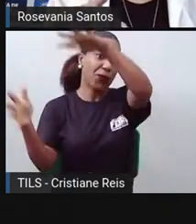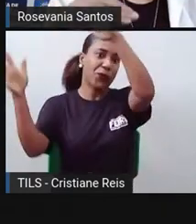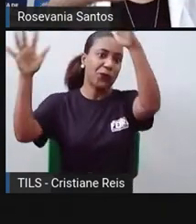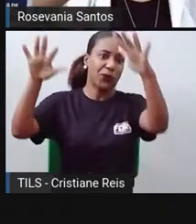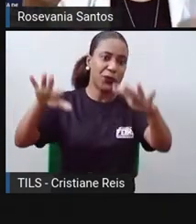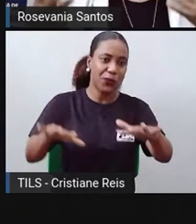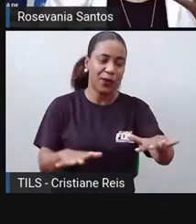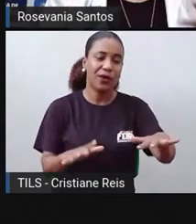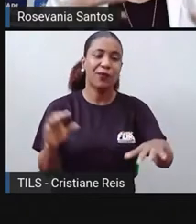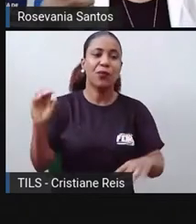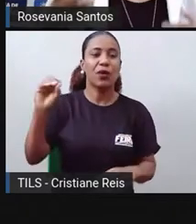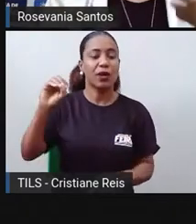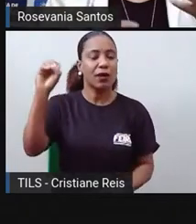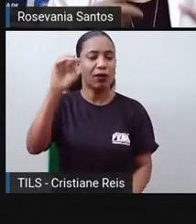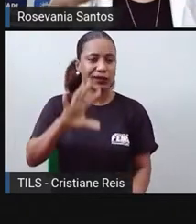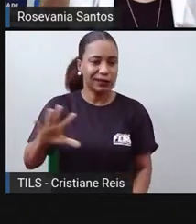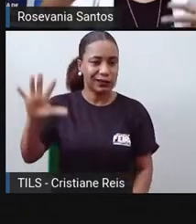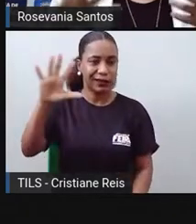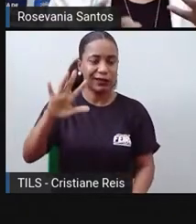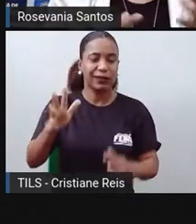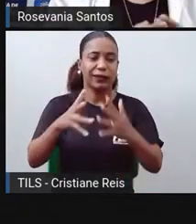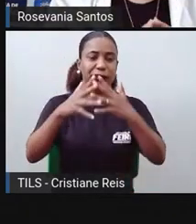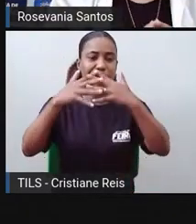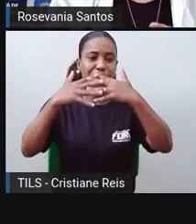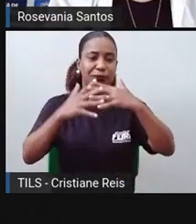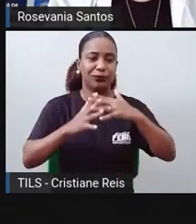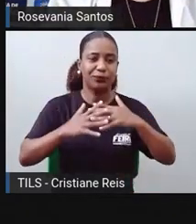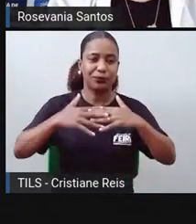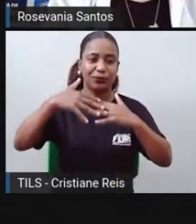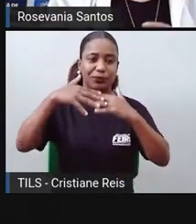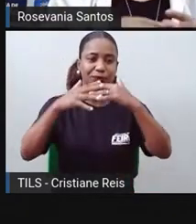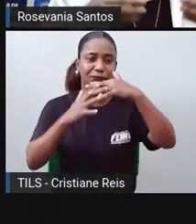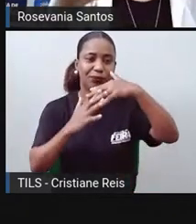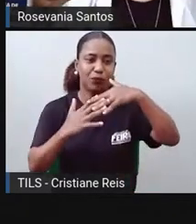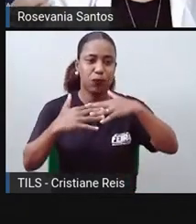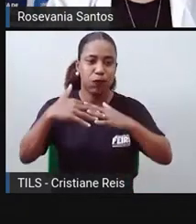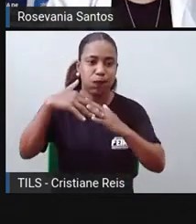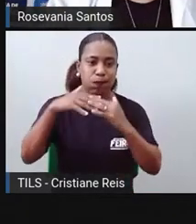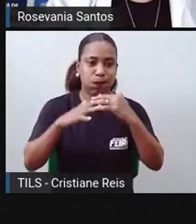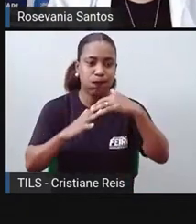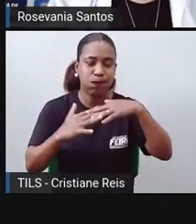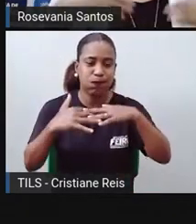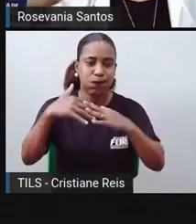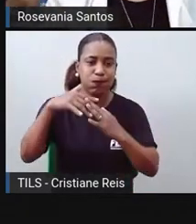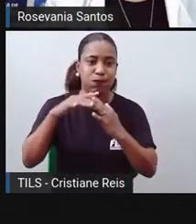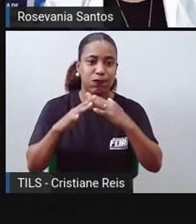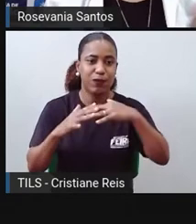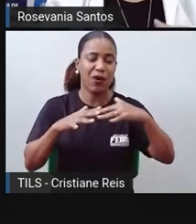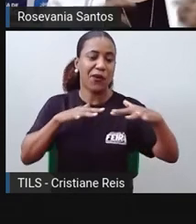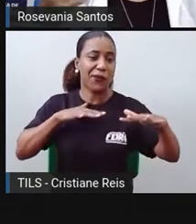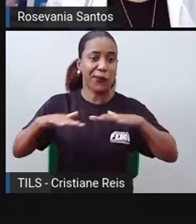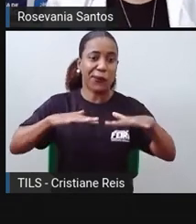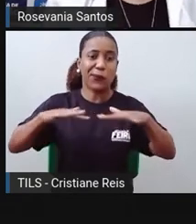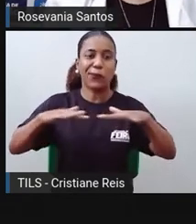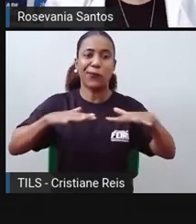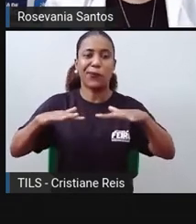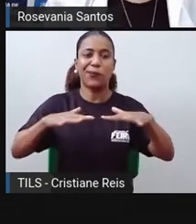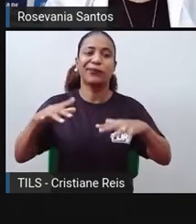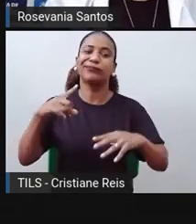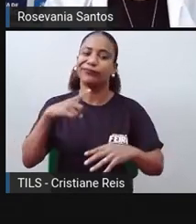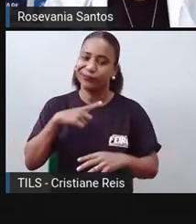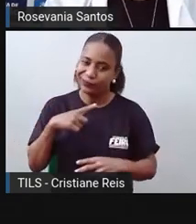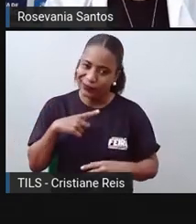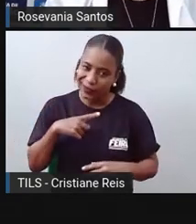tempo todo as placas se movimentando, essas placas aí deixando brechas, acaba entrando em erupção e tem os